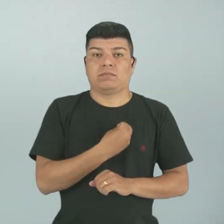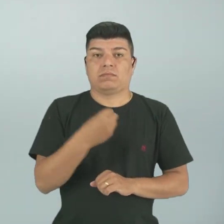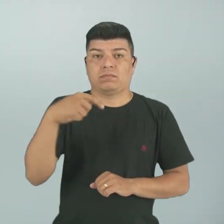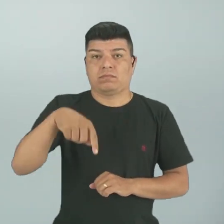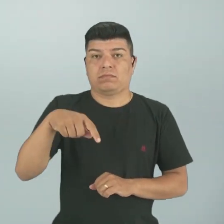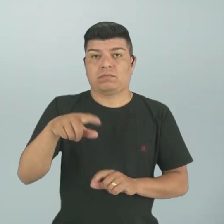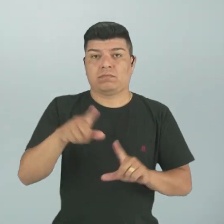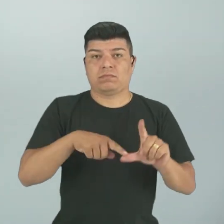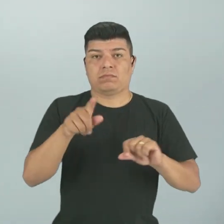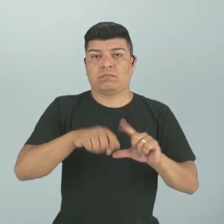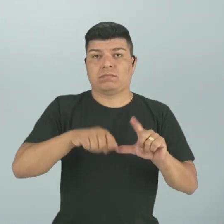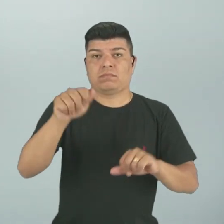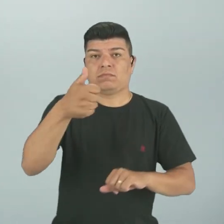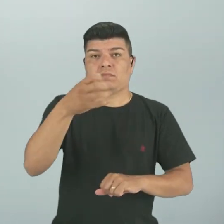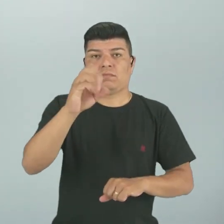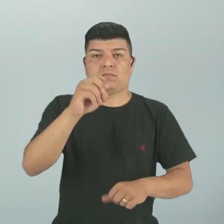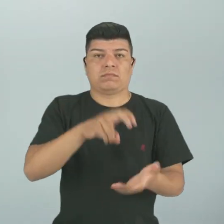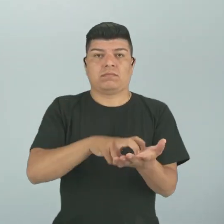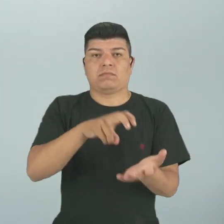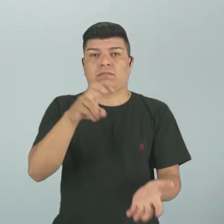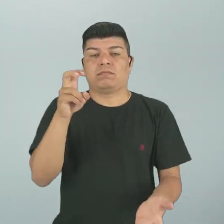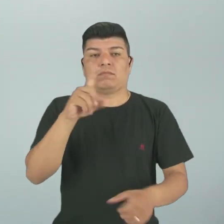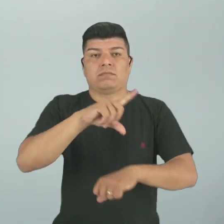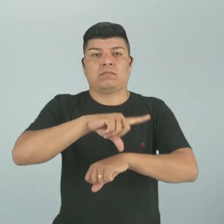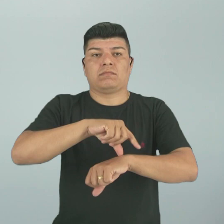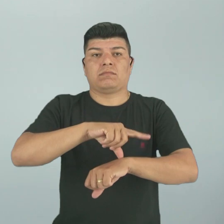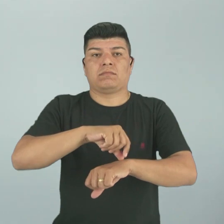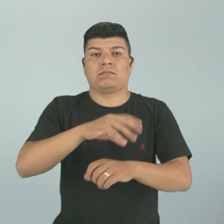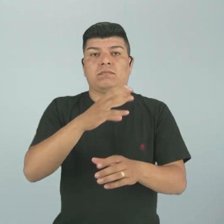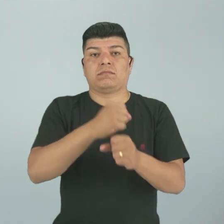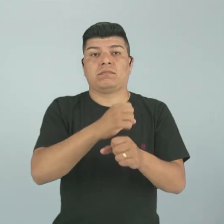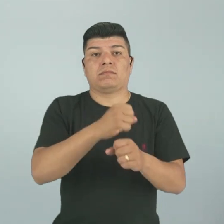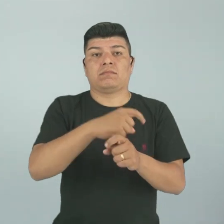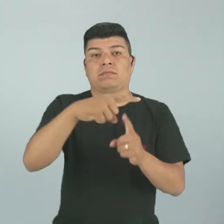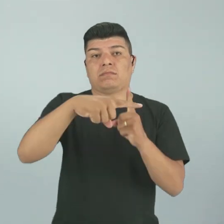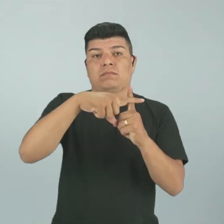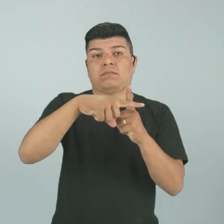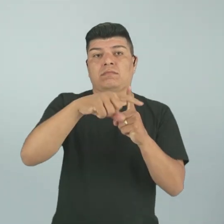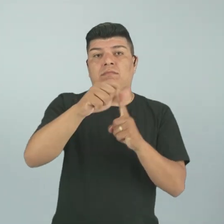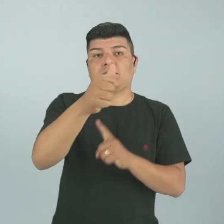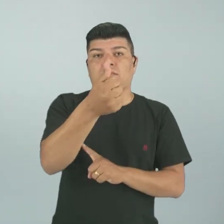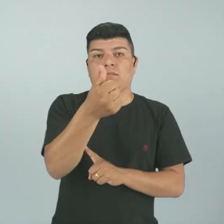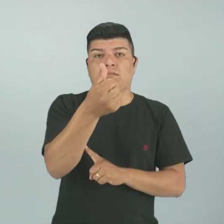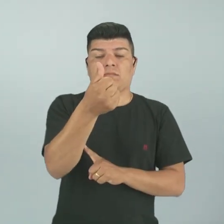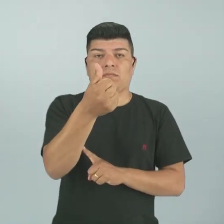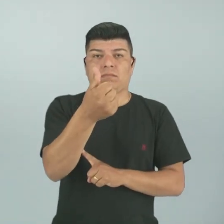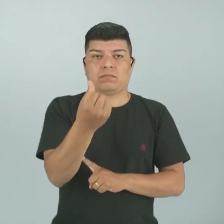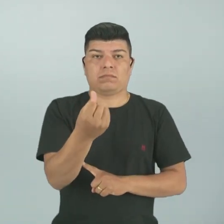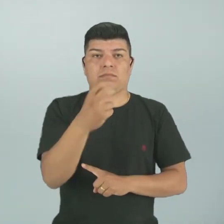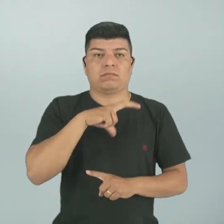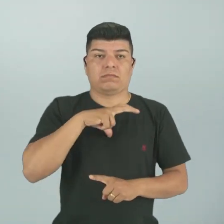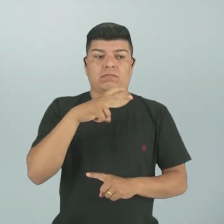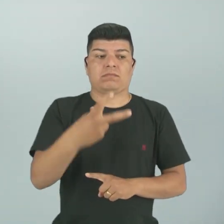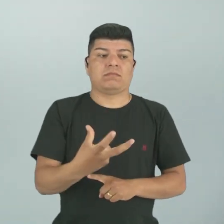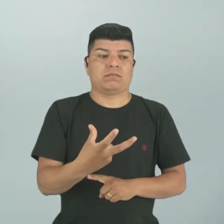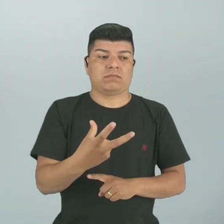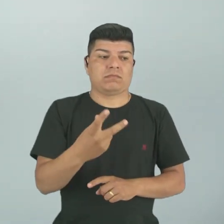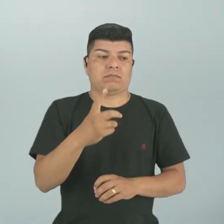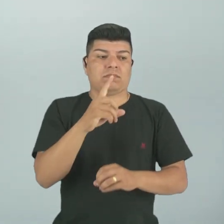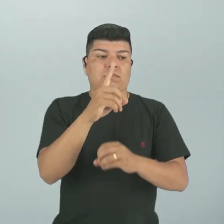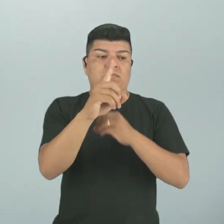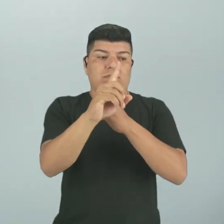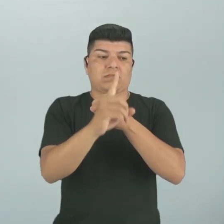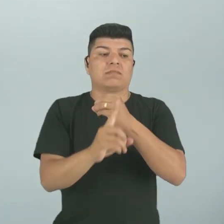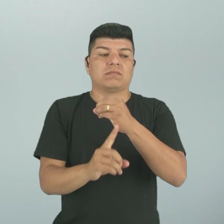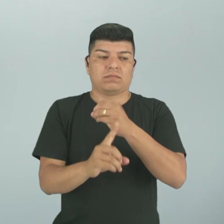horas da manhã, né, vai somar, então vai ser 16 horas lá em Lisboa, exatamente 4 horas da